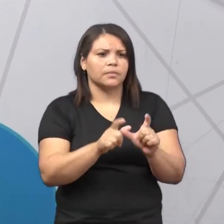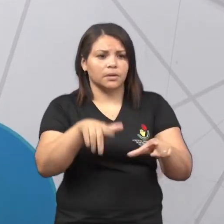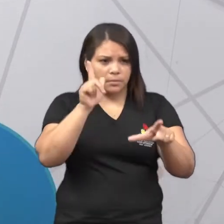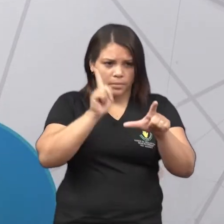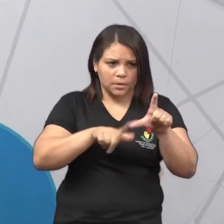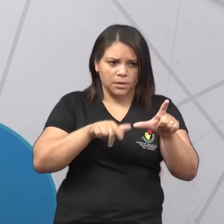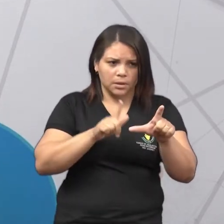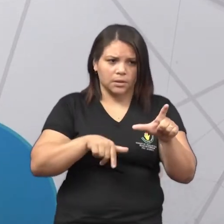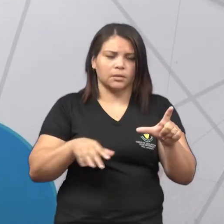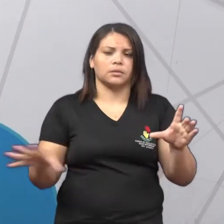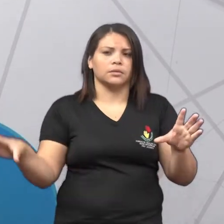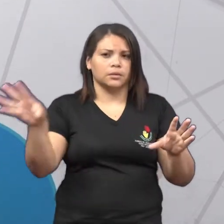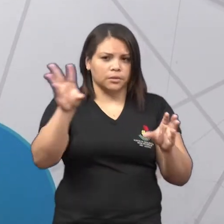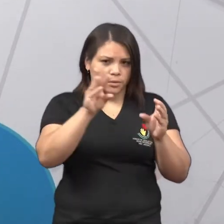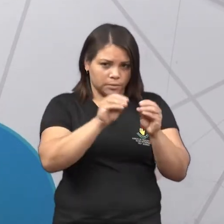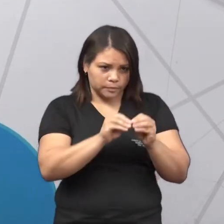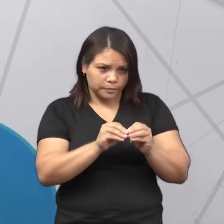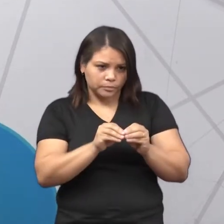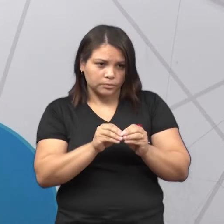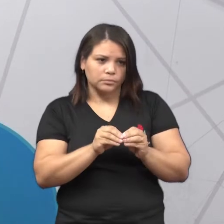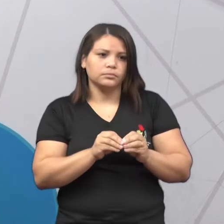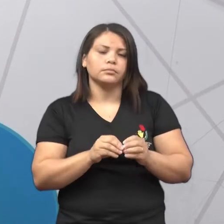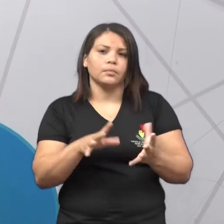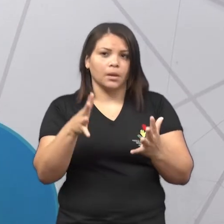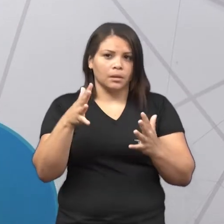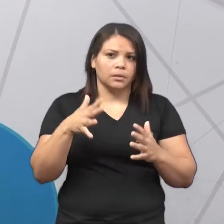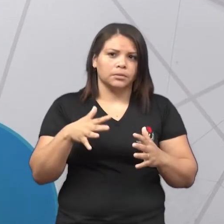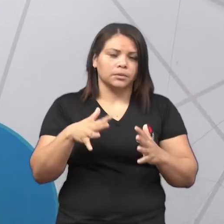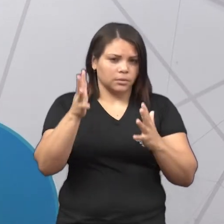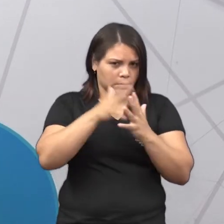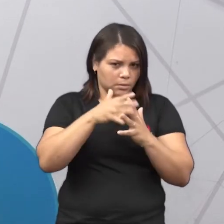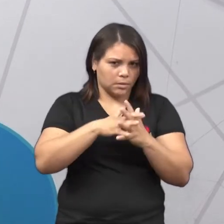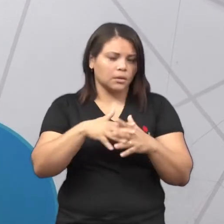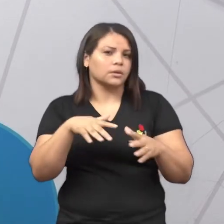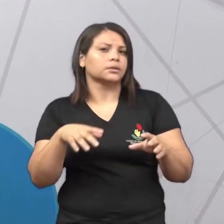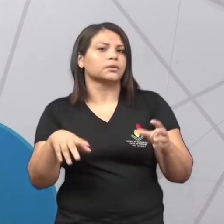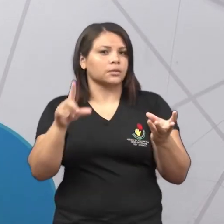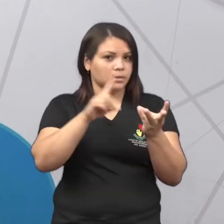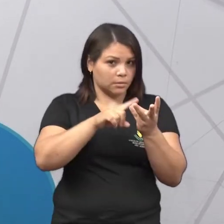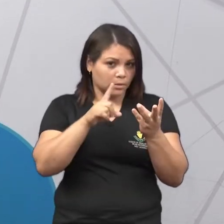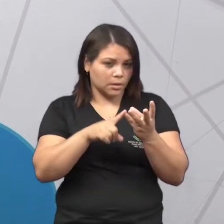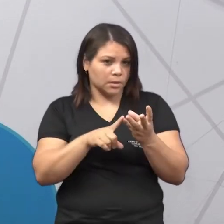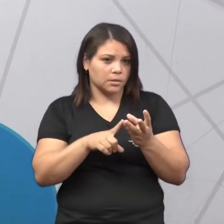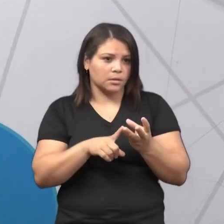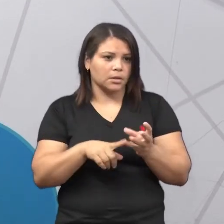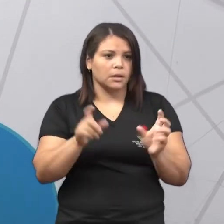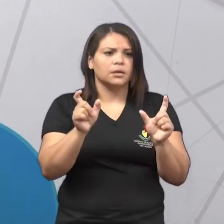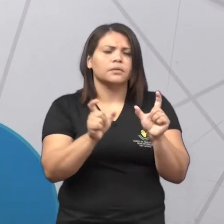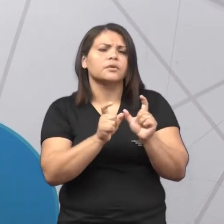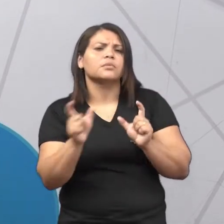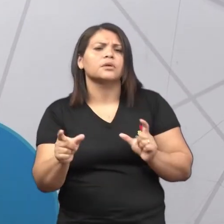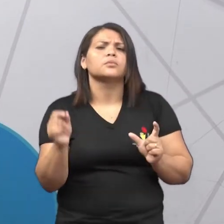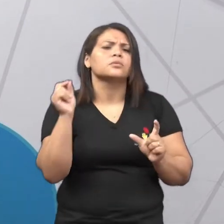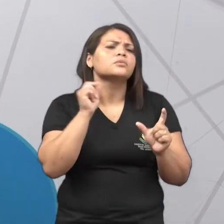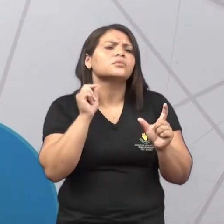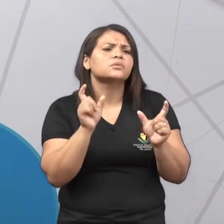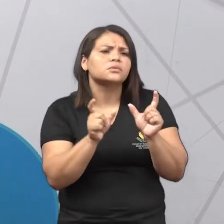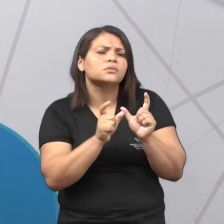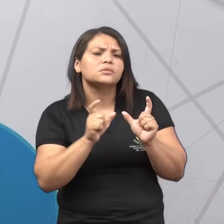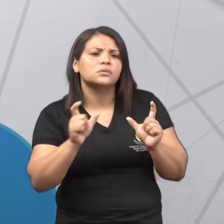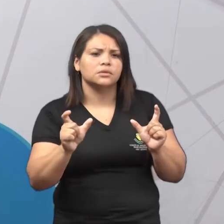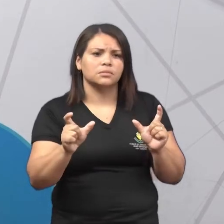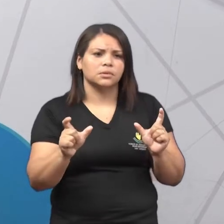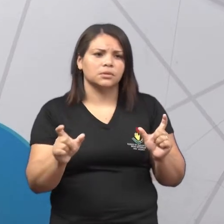letras, né? As palavras são formadas por letras e formam sílabas, certo? O que são sílabas?